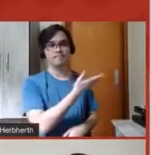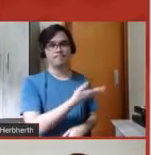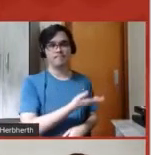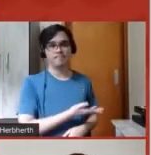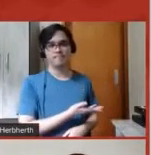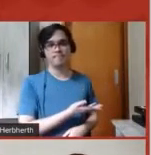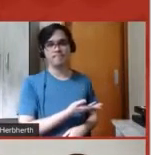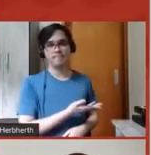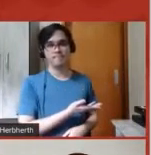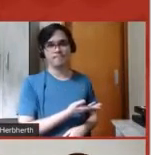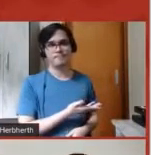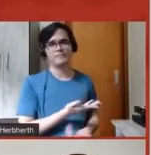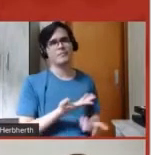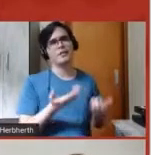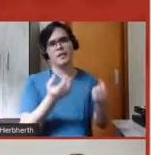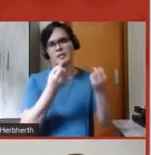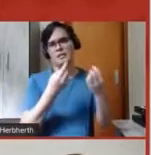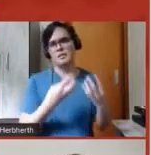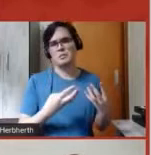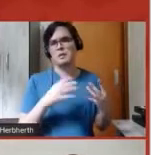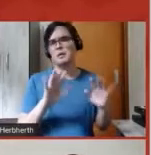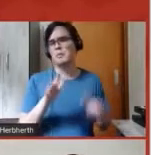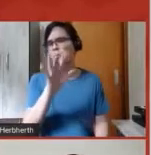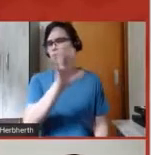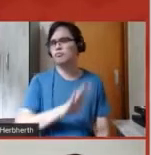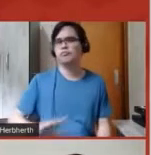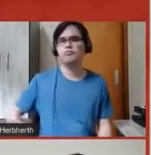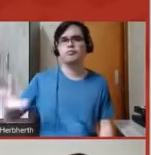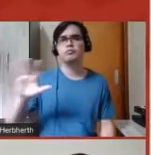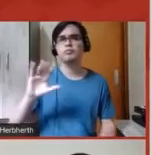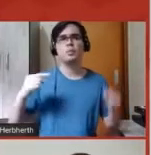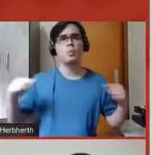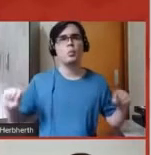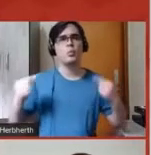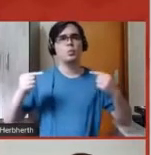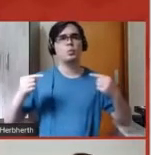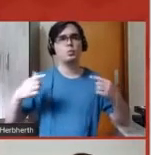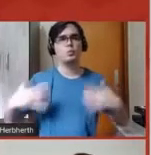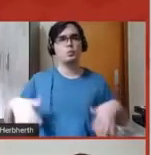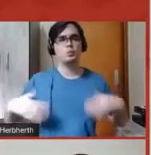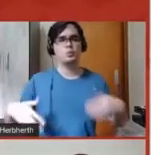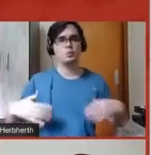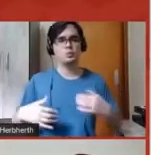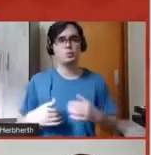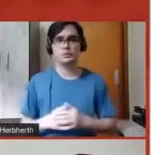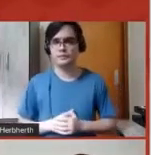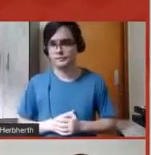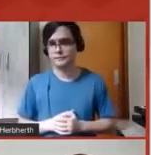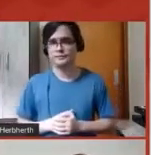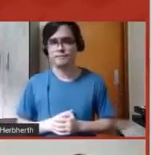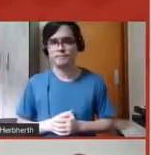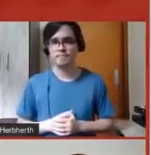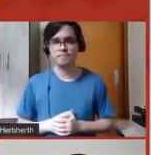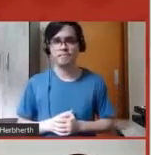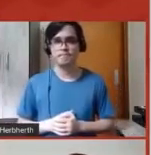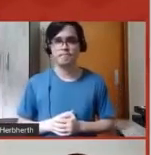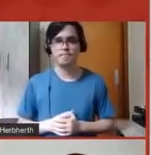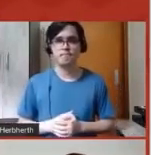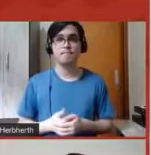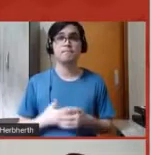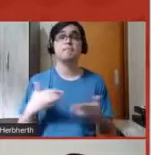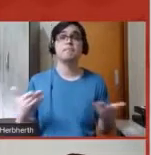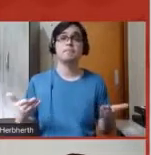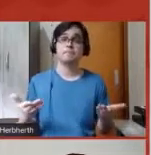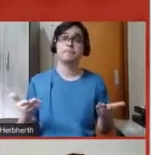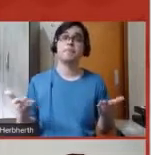mesmo desse desafio que nós tínhamos em mente. Bom, tendo isso em vista, eu quero falar um